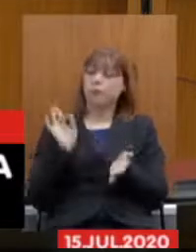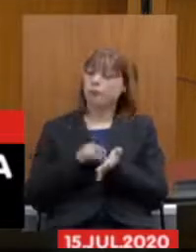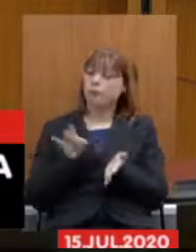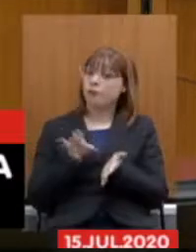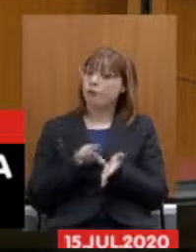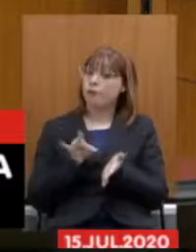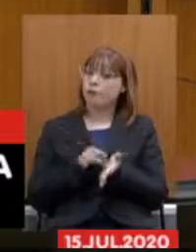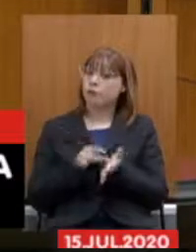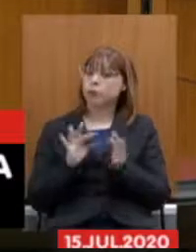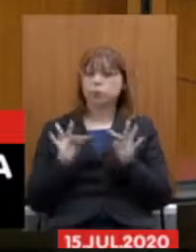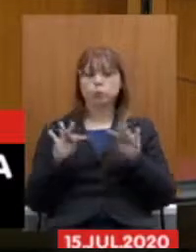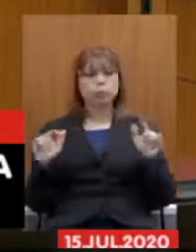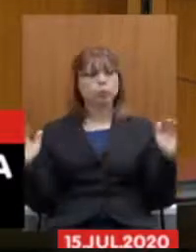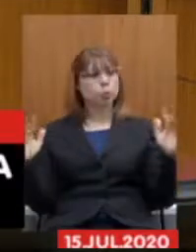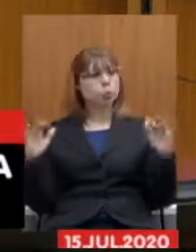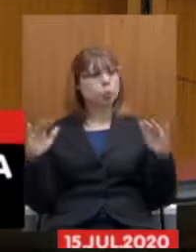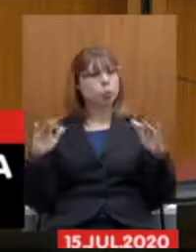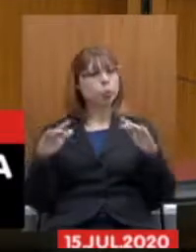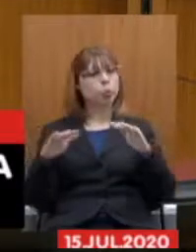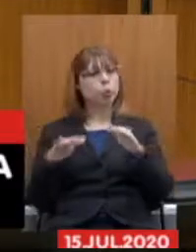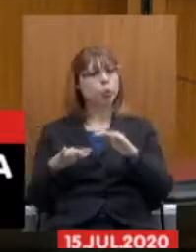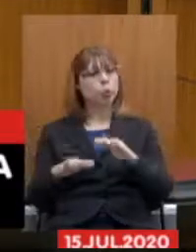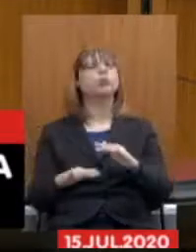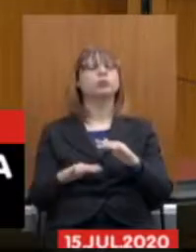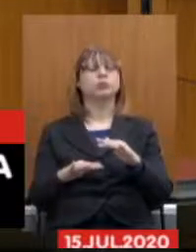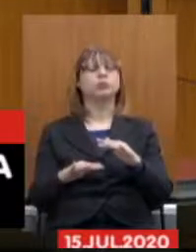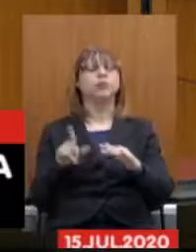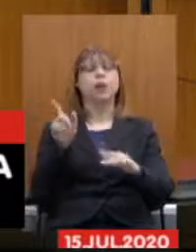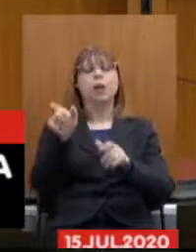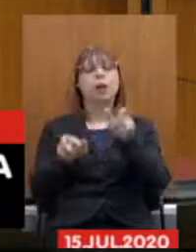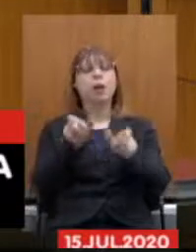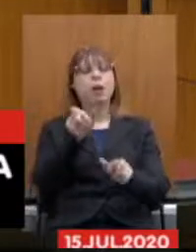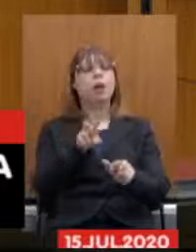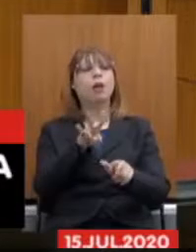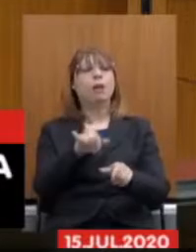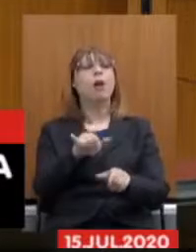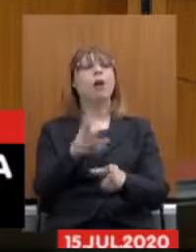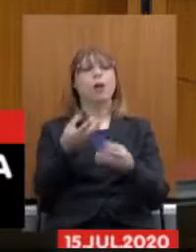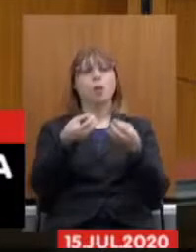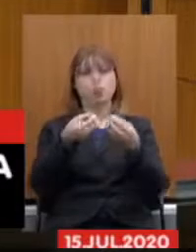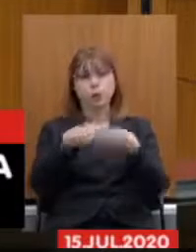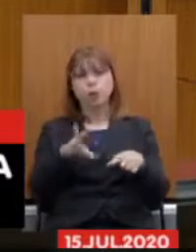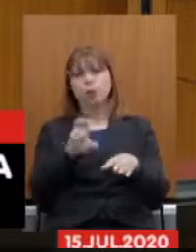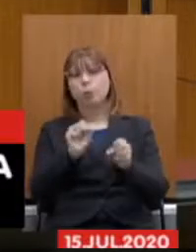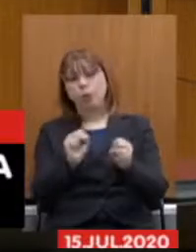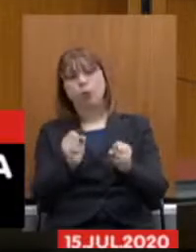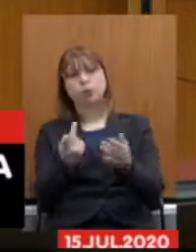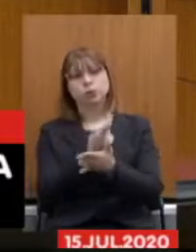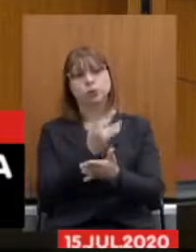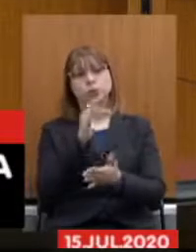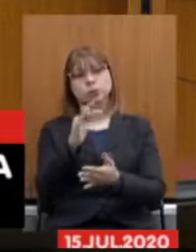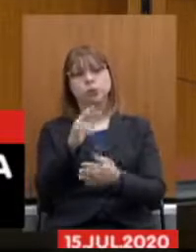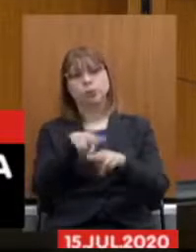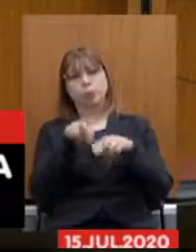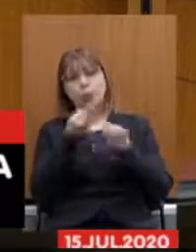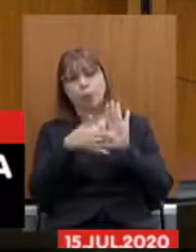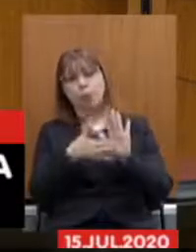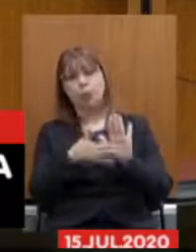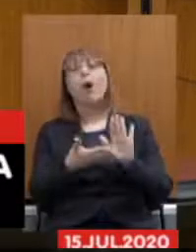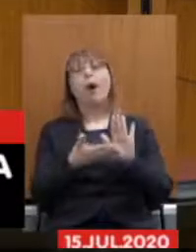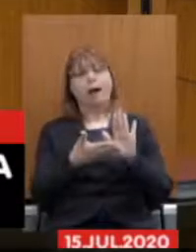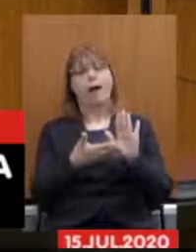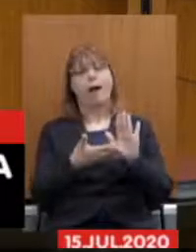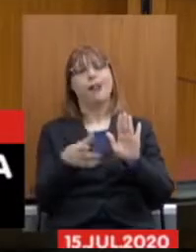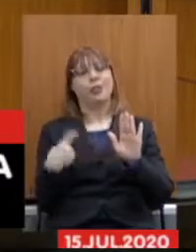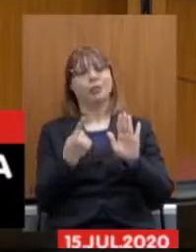verdadeiramente com todos os servidores que vão ser afetados diretamente por essa proposta e aí, sim, a gente se construa